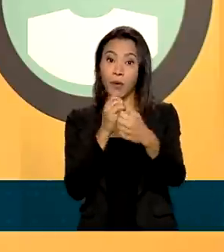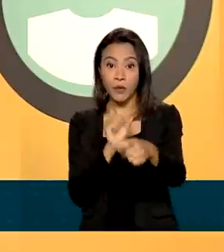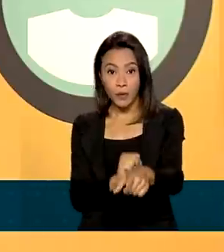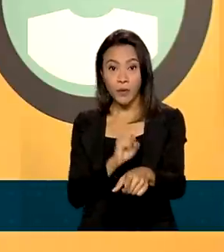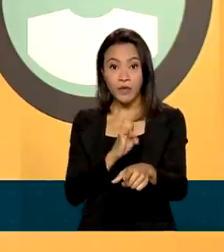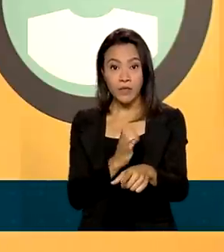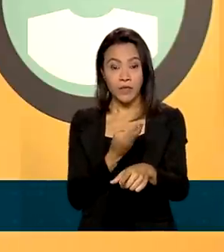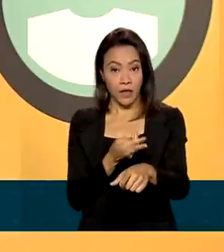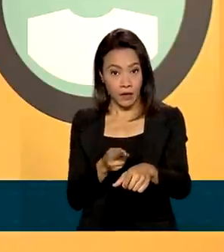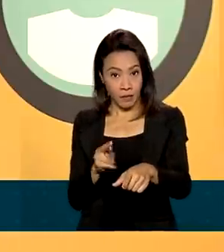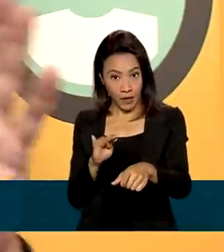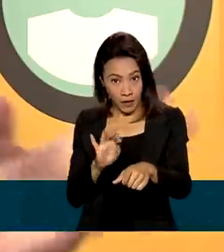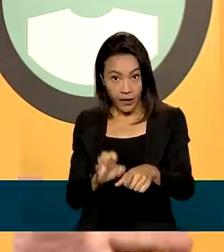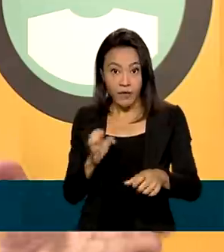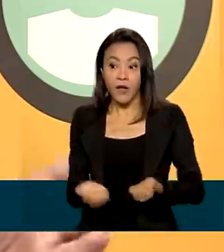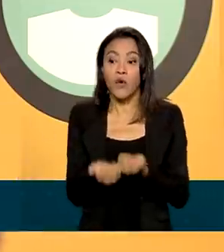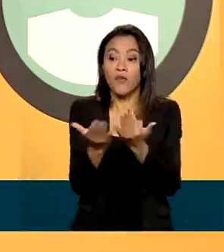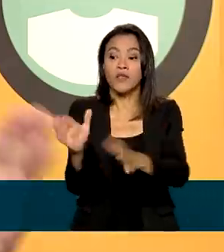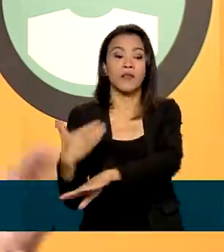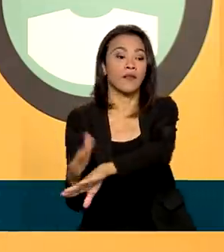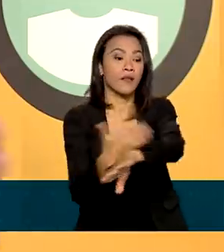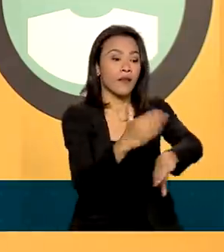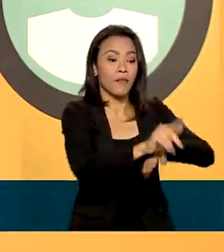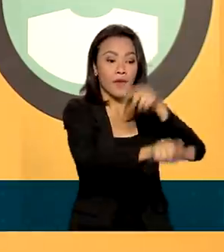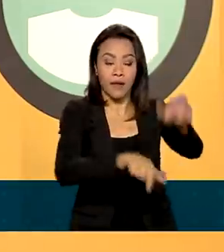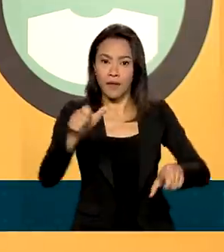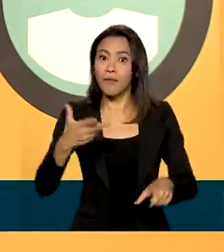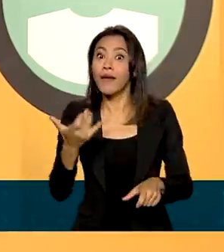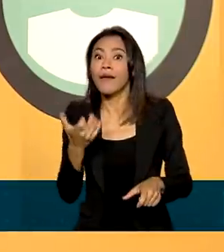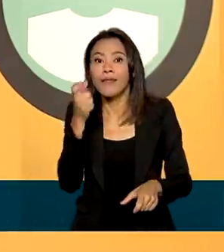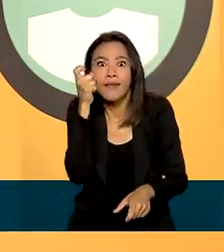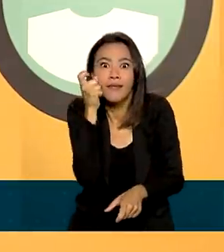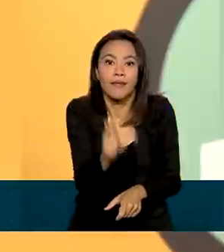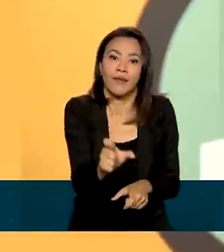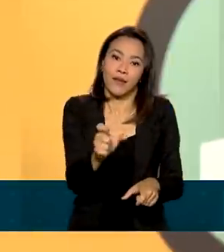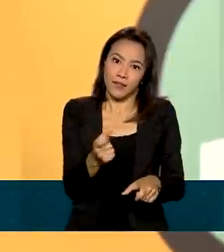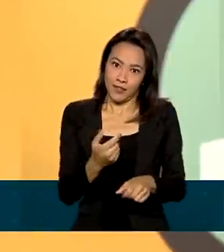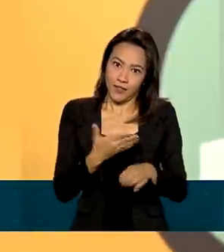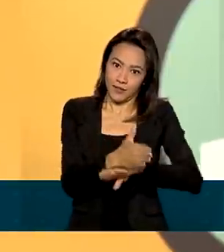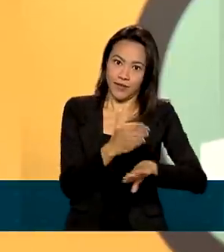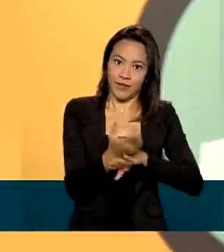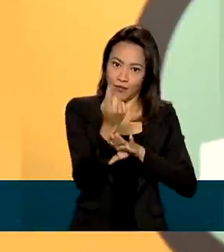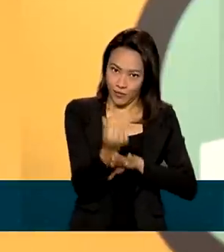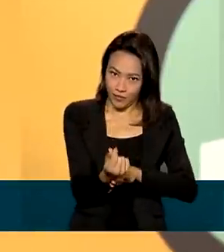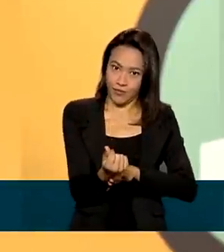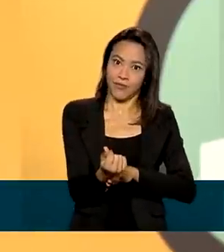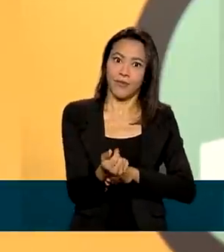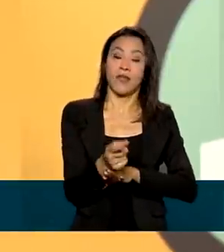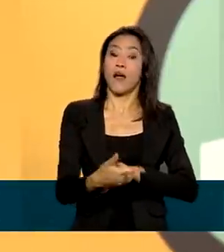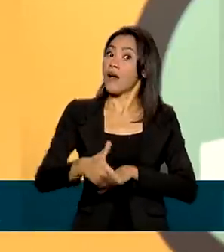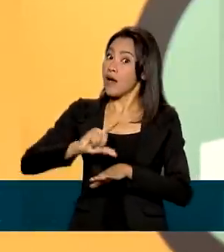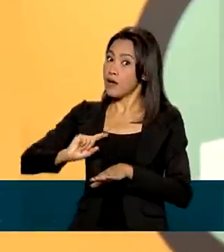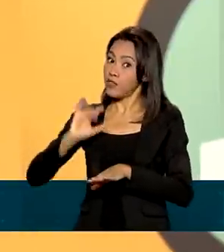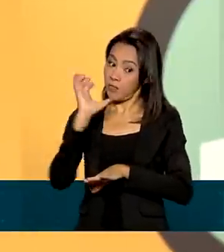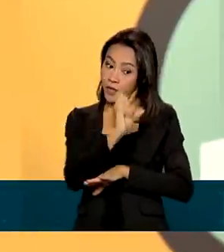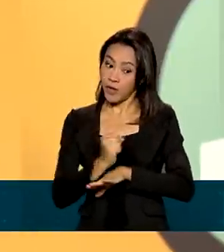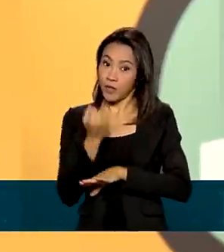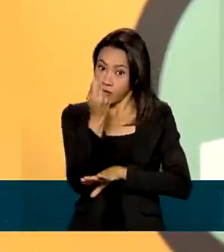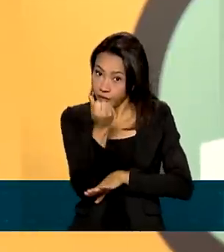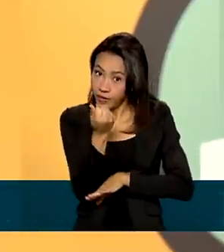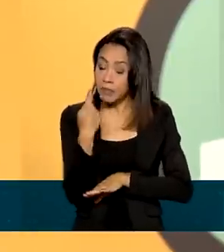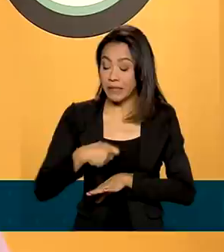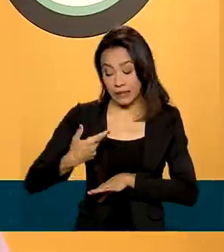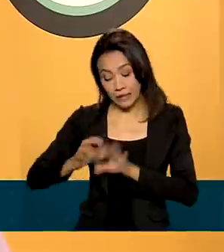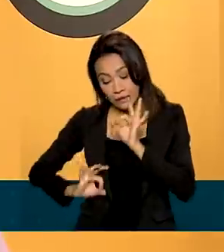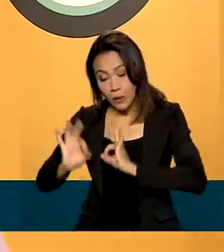vai oferecer capacitação para os empreendedores interessados em acessar os recursos. E a dica, antes de pegar o crédito, é se